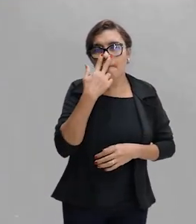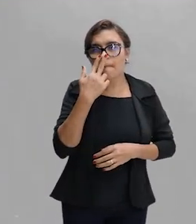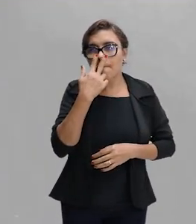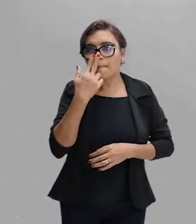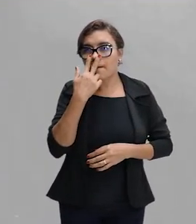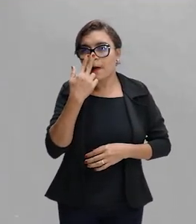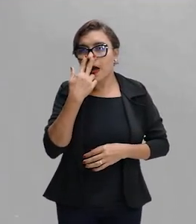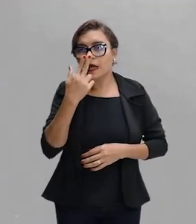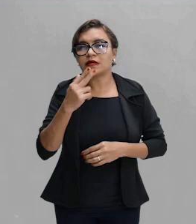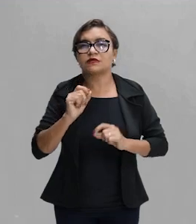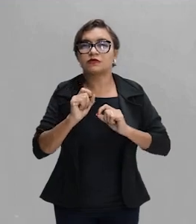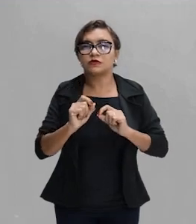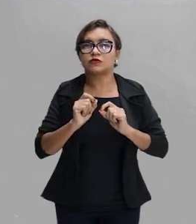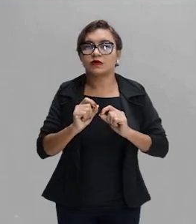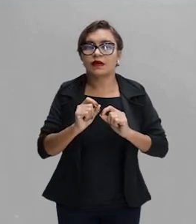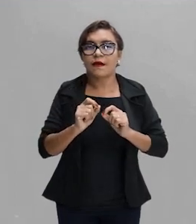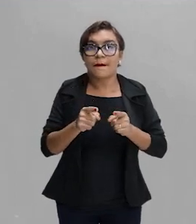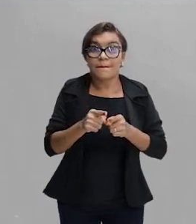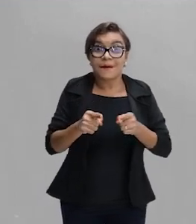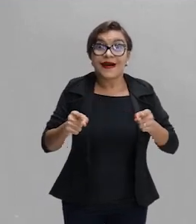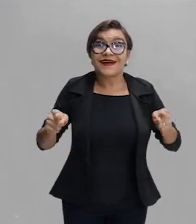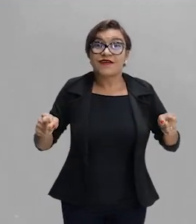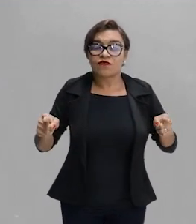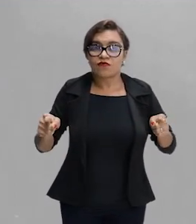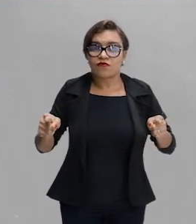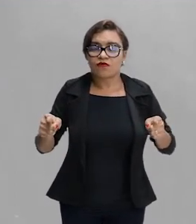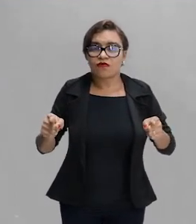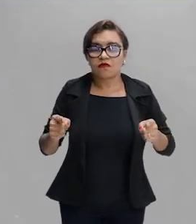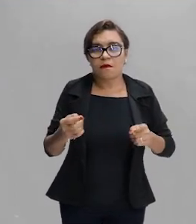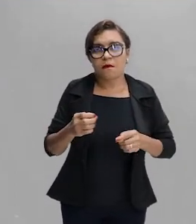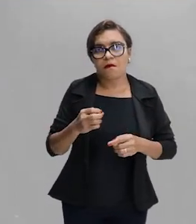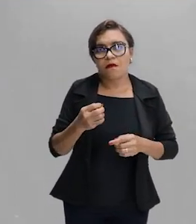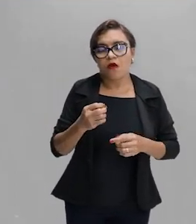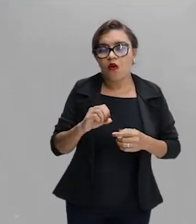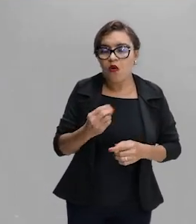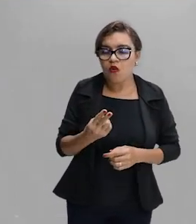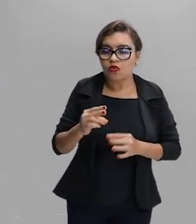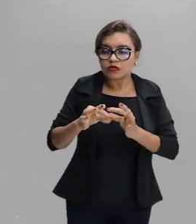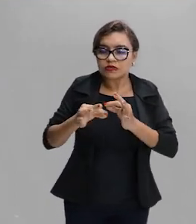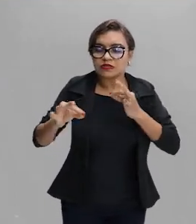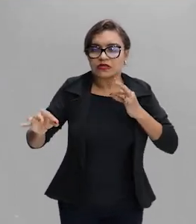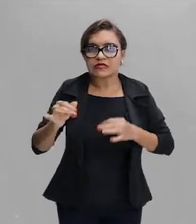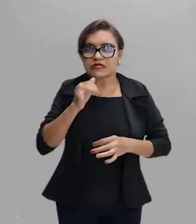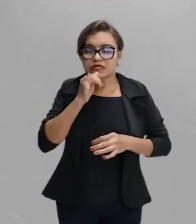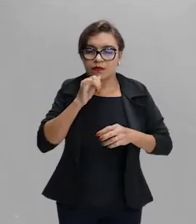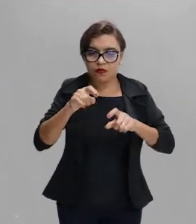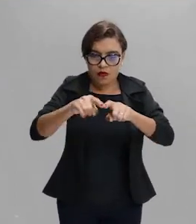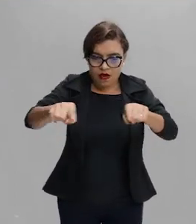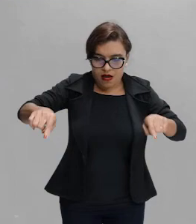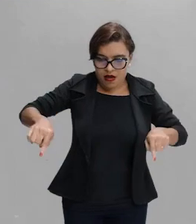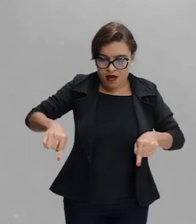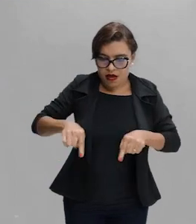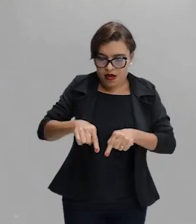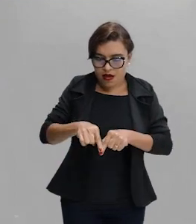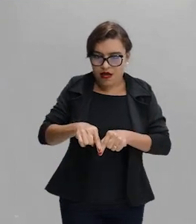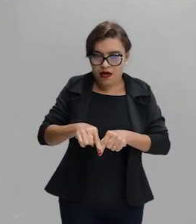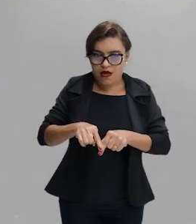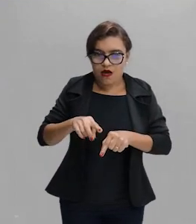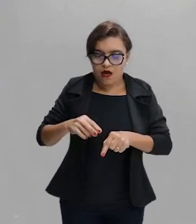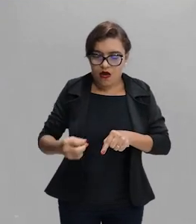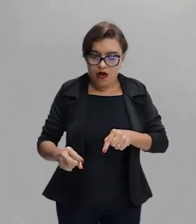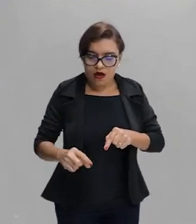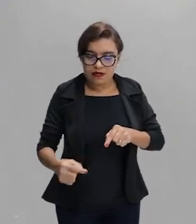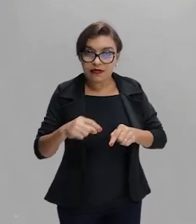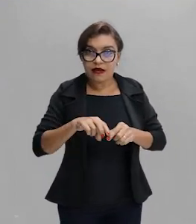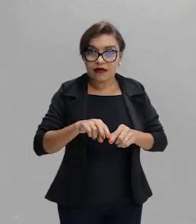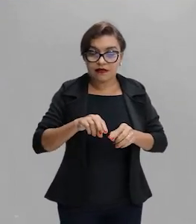porque parece ser maior ou mais distante. Então, a borda da piscina, se ele está olhando a borda da piscina de dentro